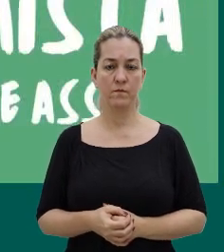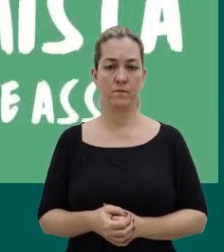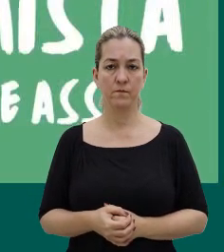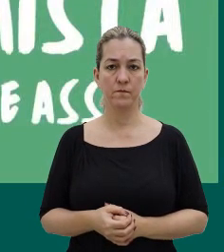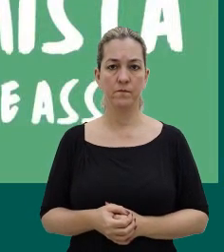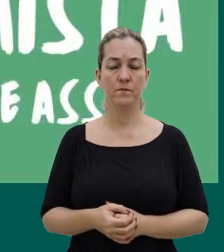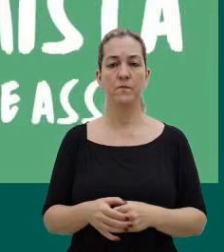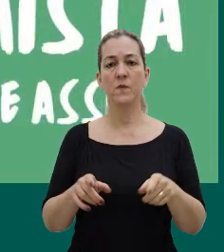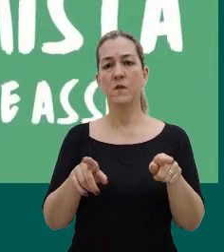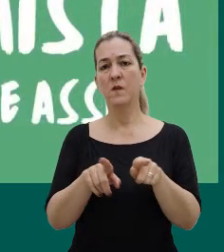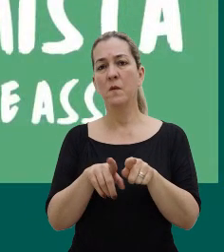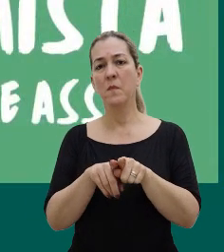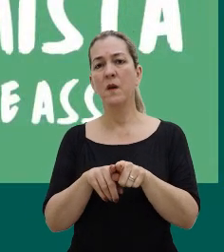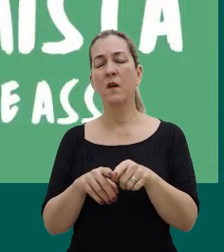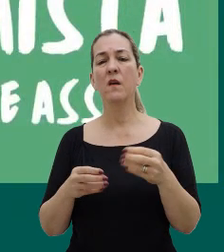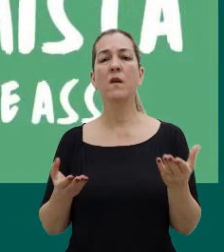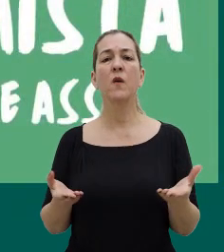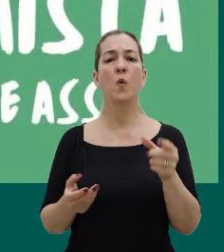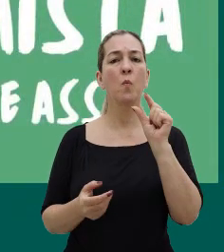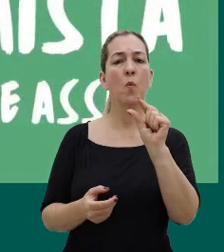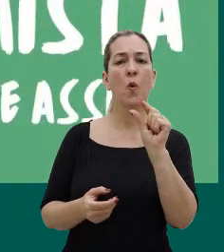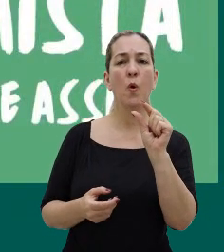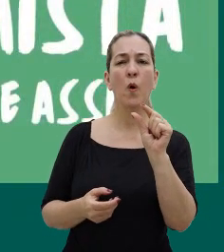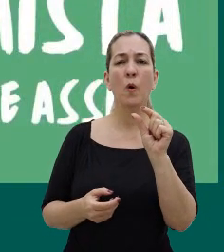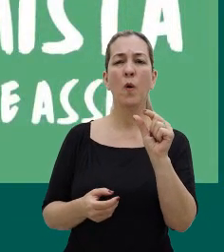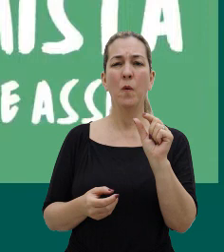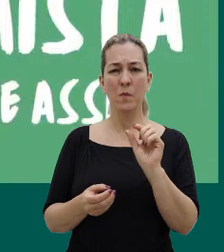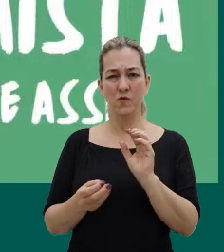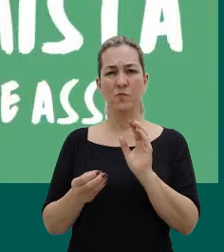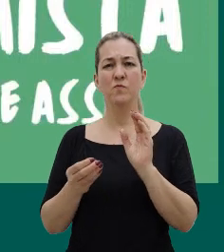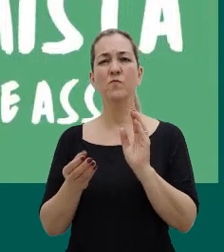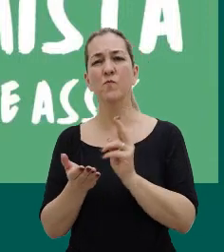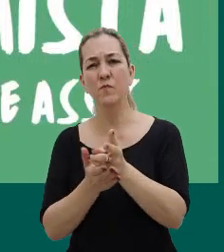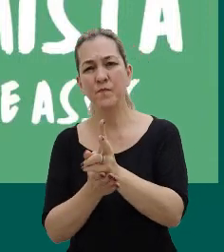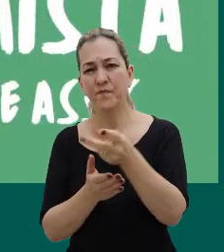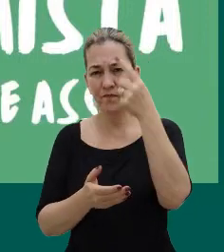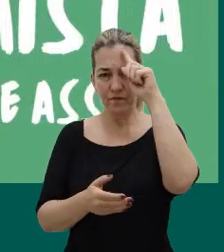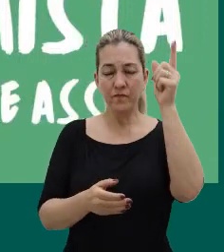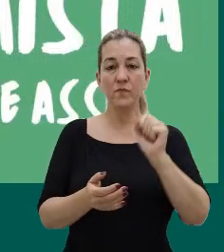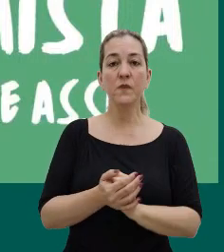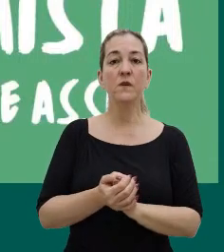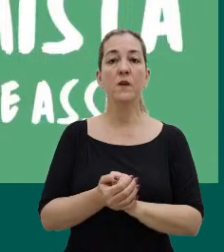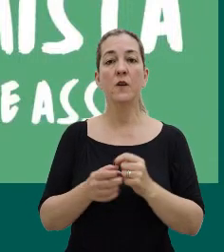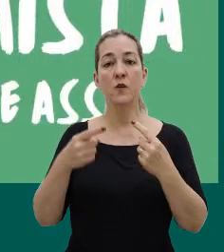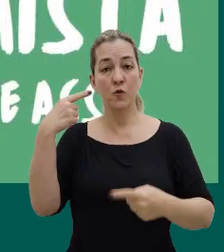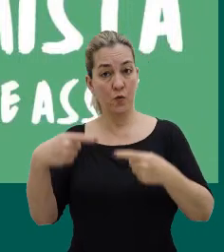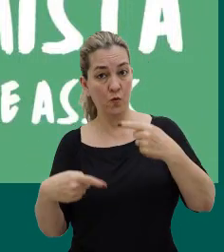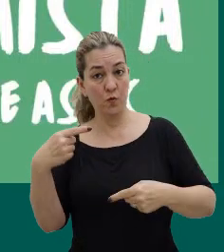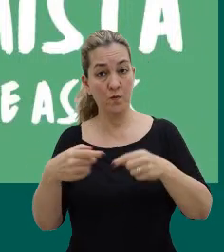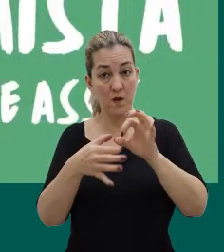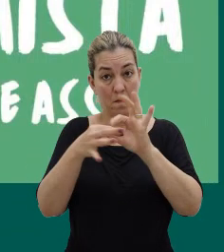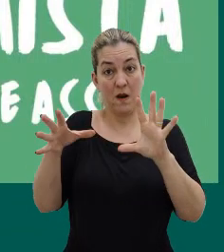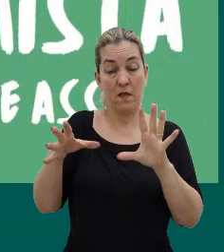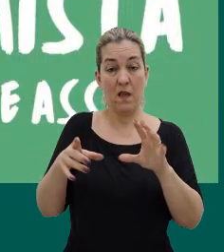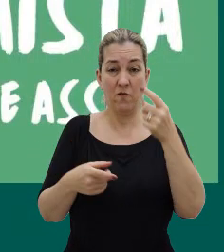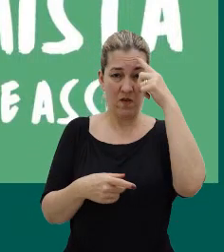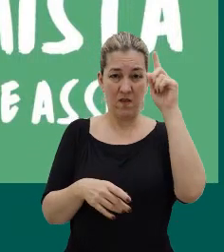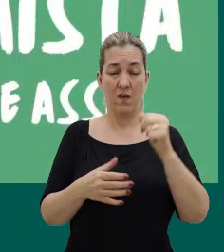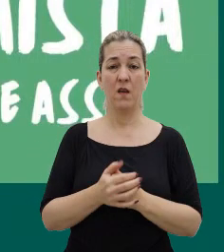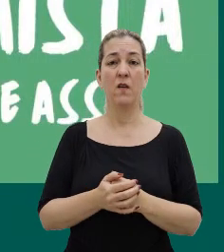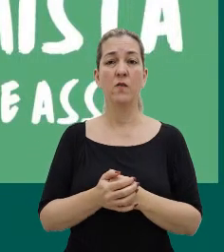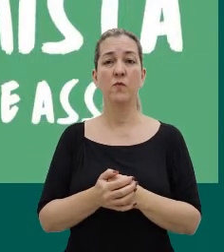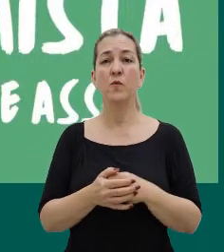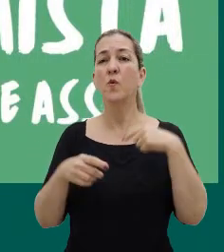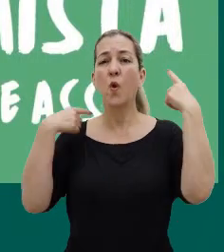E daí, gente, assim, um pouco pra gente adentrar essa ideia e discutir com mais liberdade, assim, essa ideia do